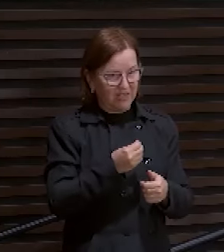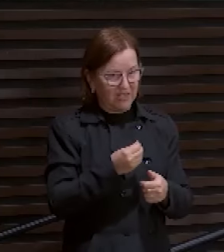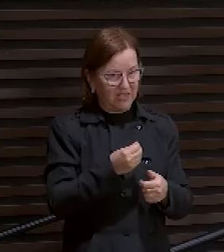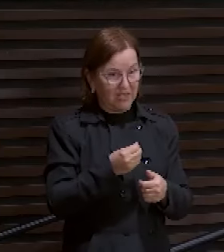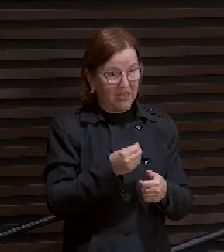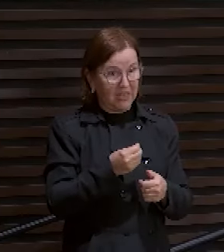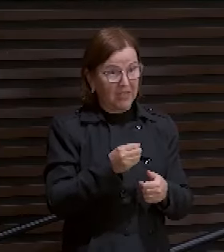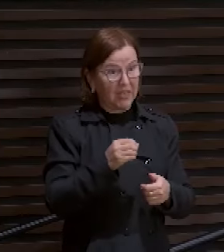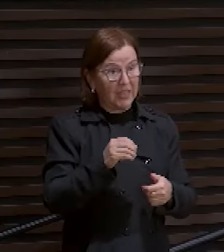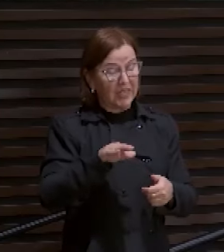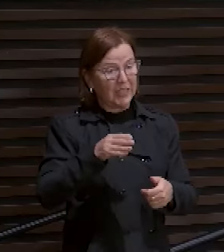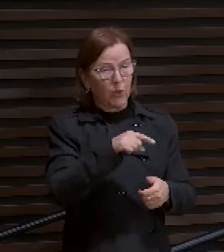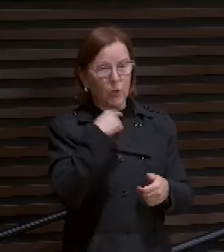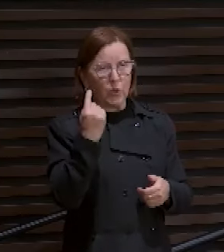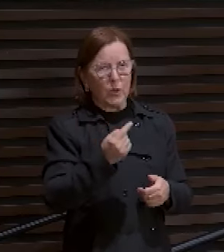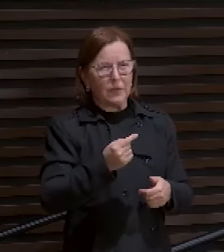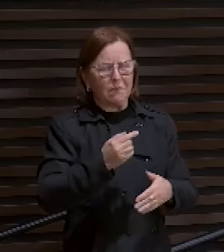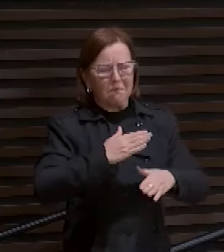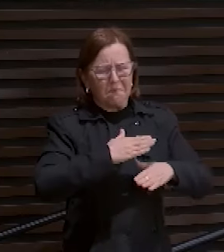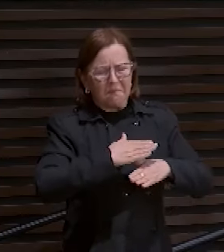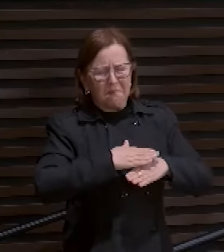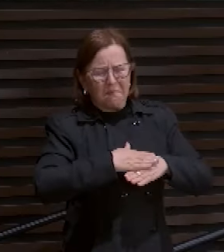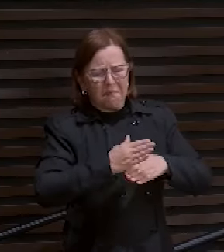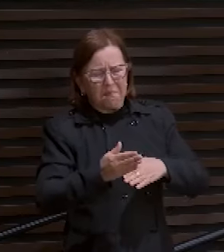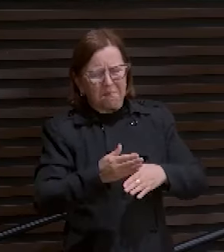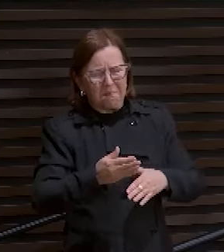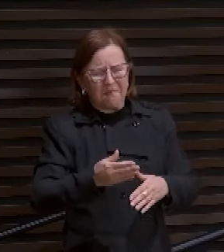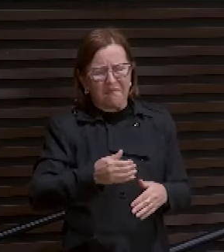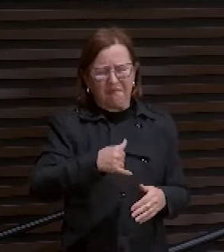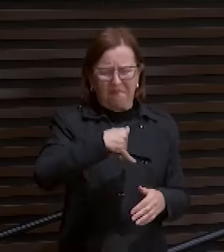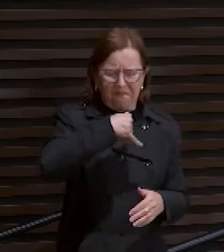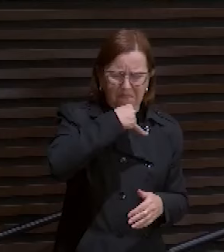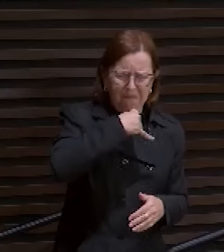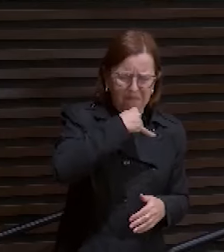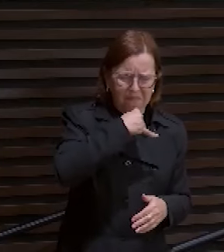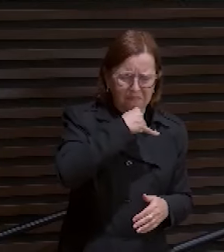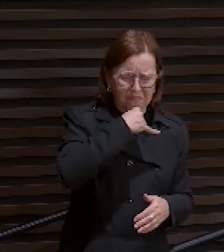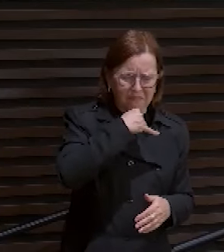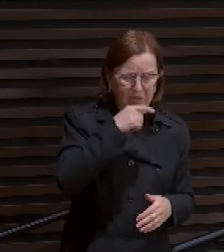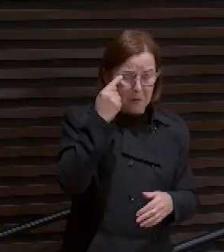Os mais infelizes. E o mais desgraçado de todos os homens.